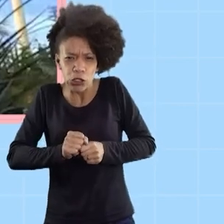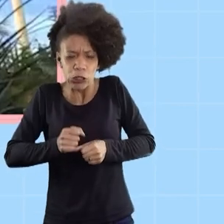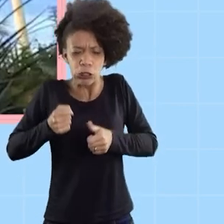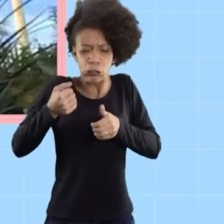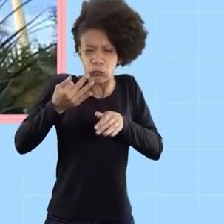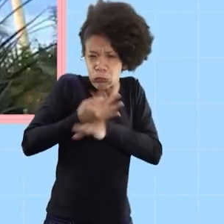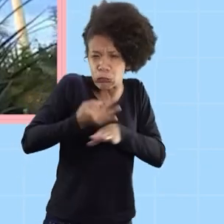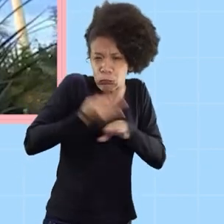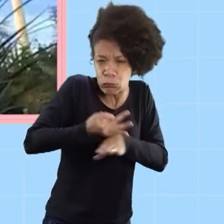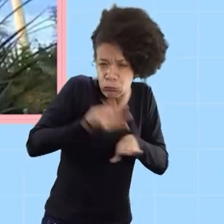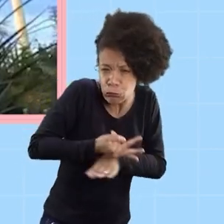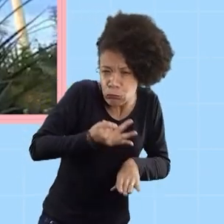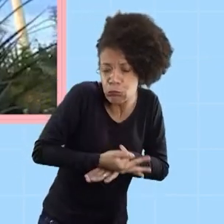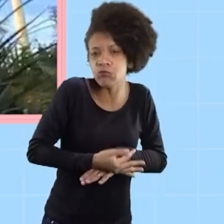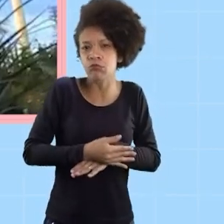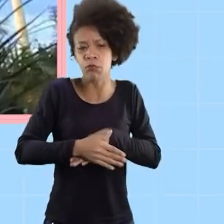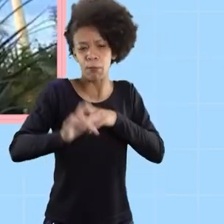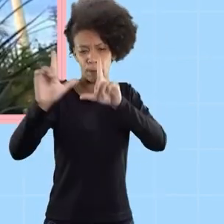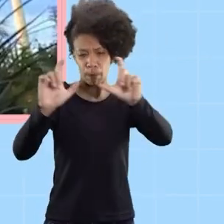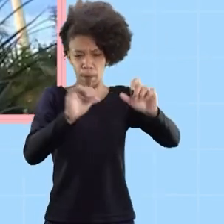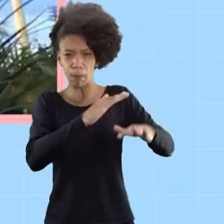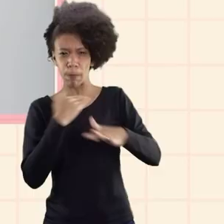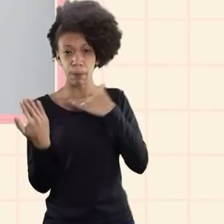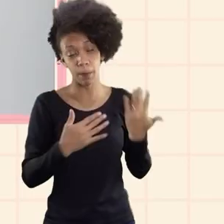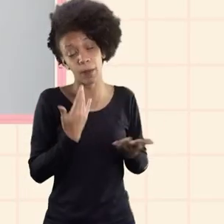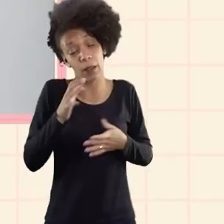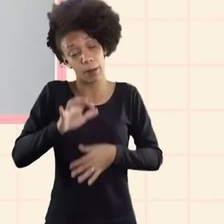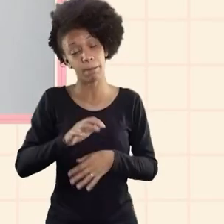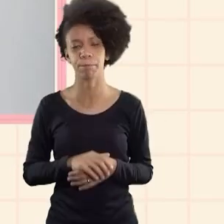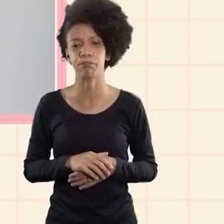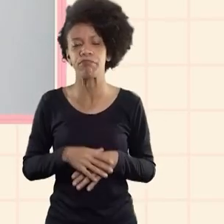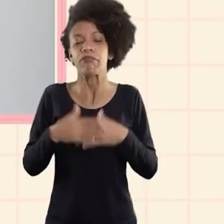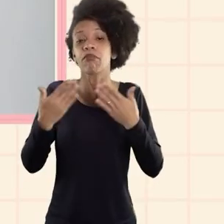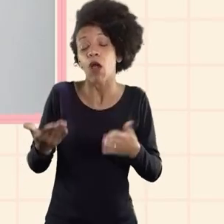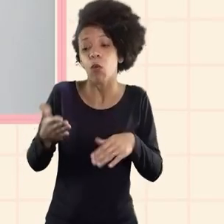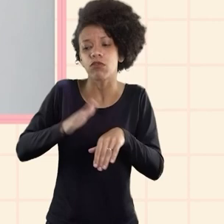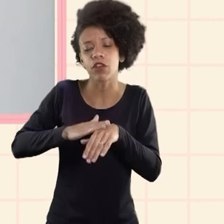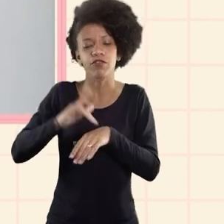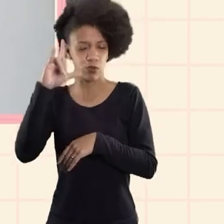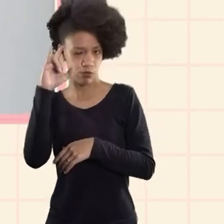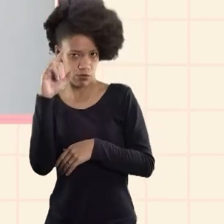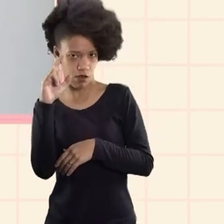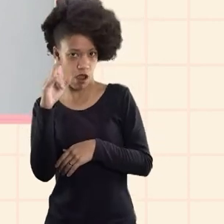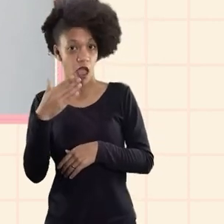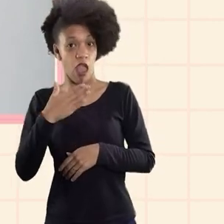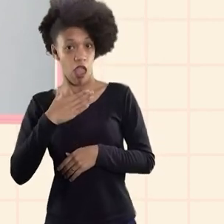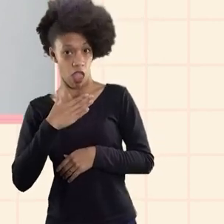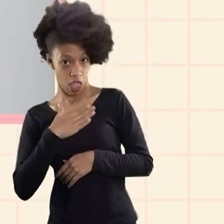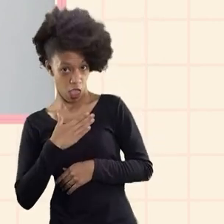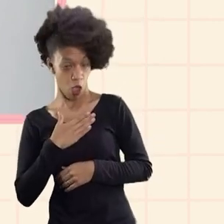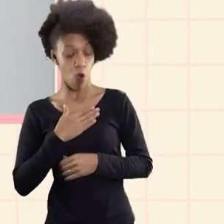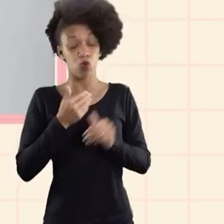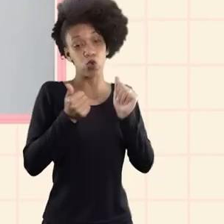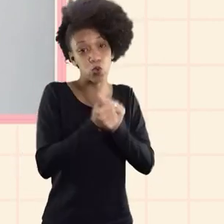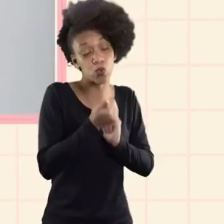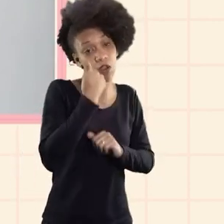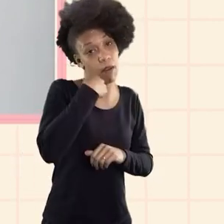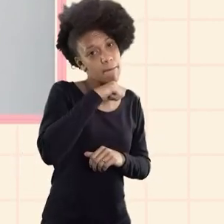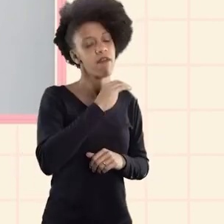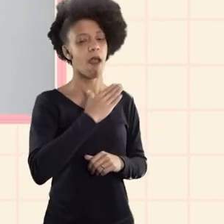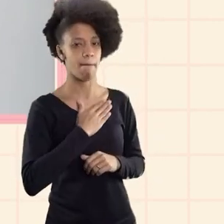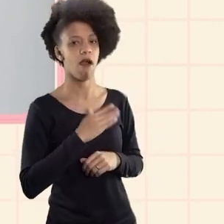mandar votos de mortes essas coisas quando eu fiz meu Instagram minha mãe tivemos